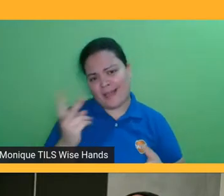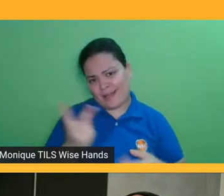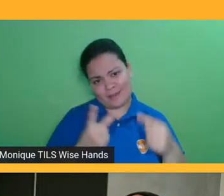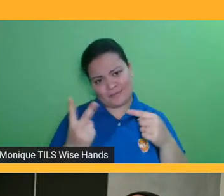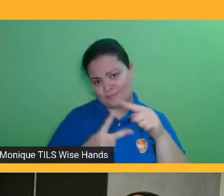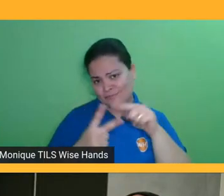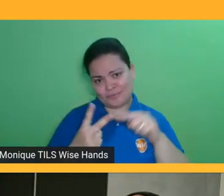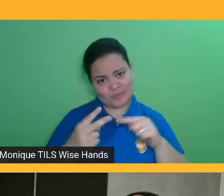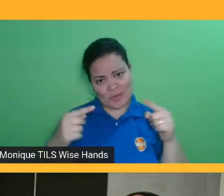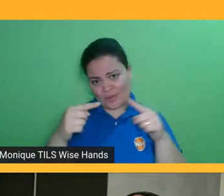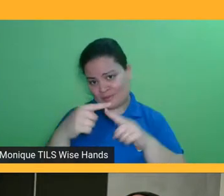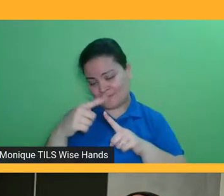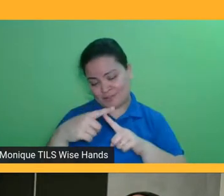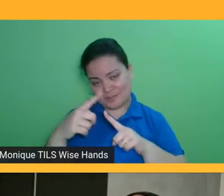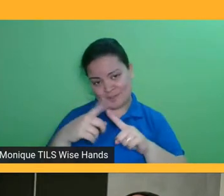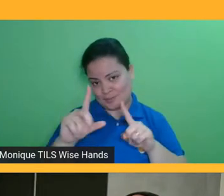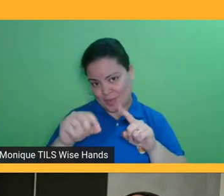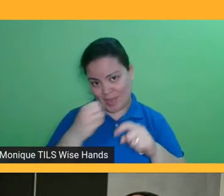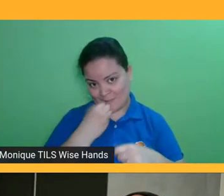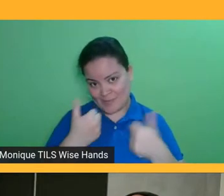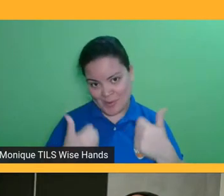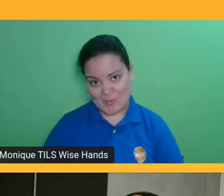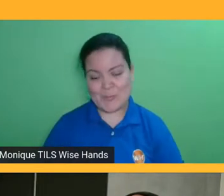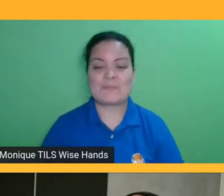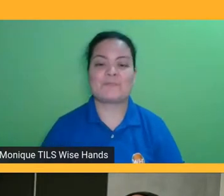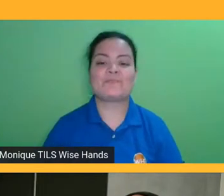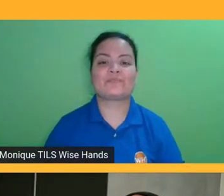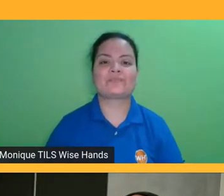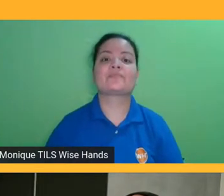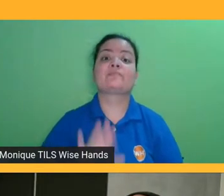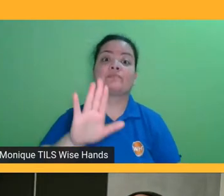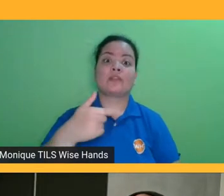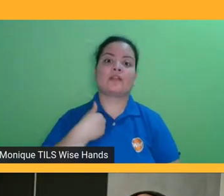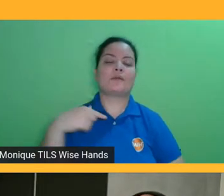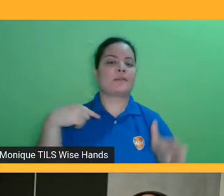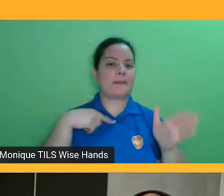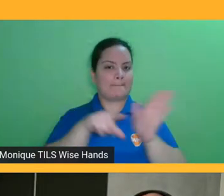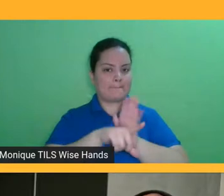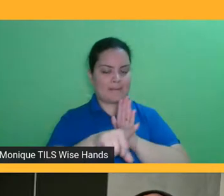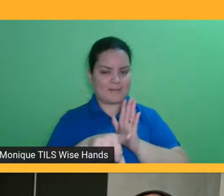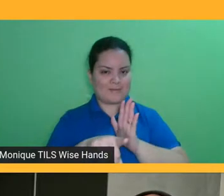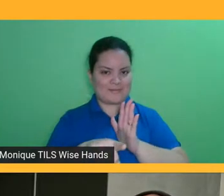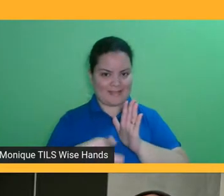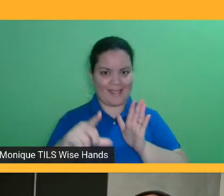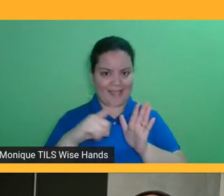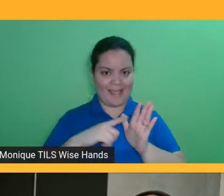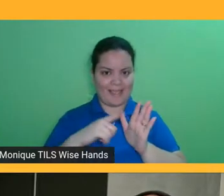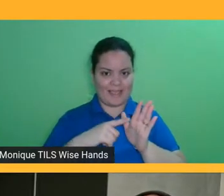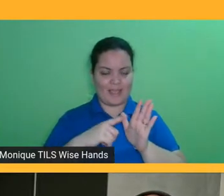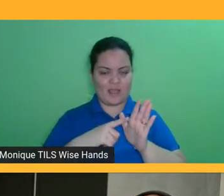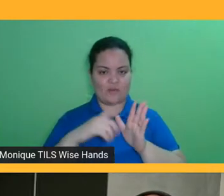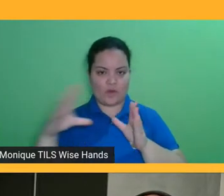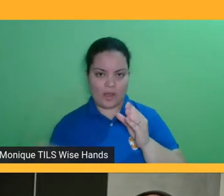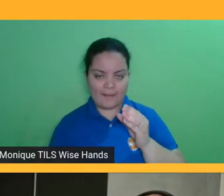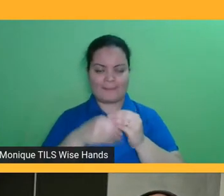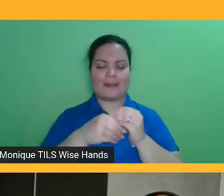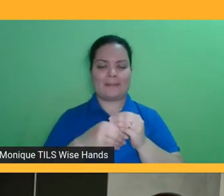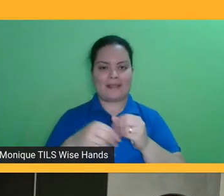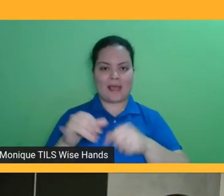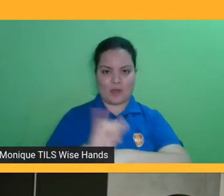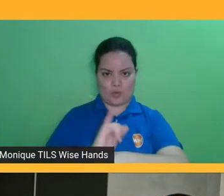Deixa eu, eu tenho uma outra pergunta aqui e vou juntar com uma pergunta que veio do pessoal da nossa audiência aí no YouTube.